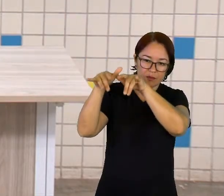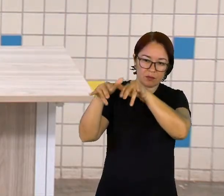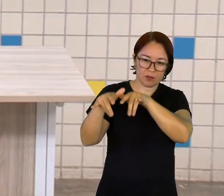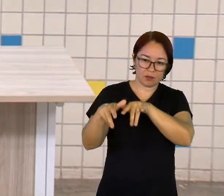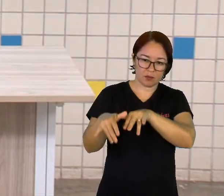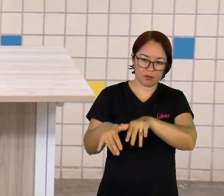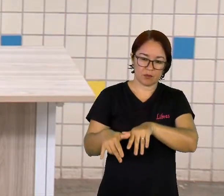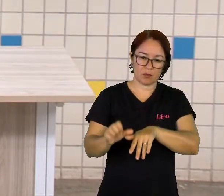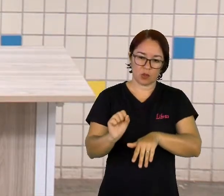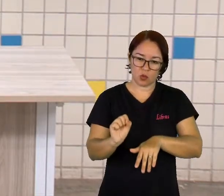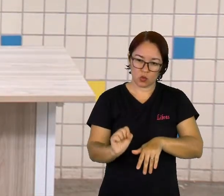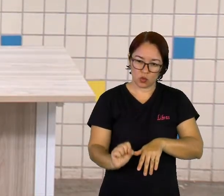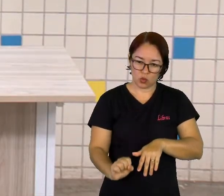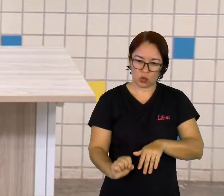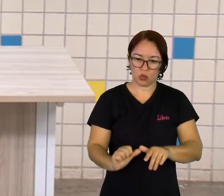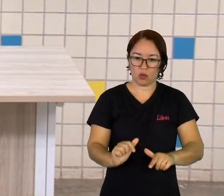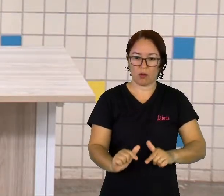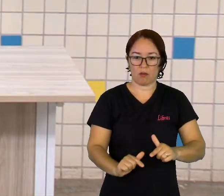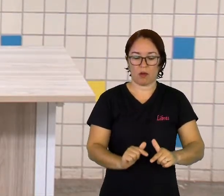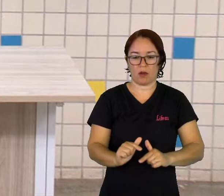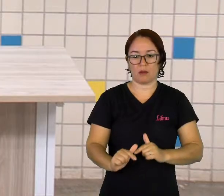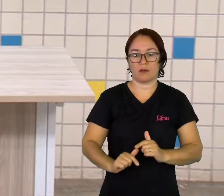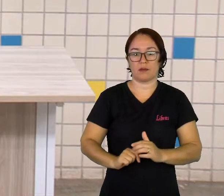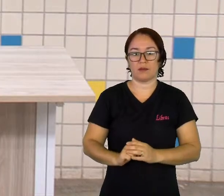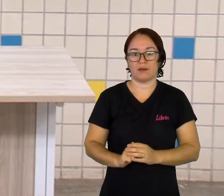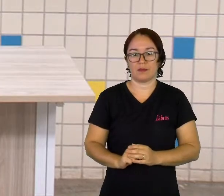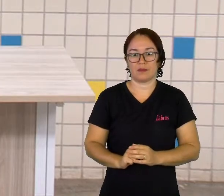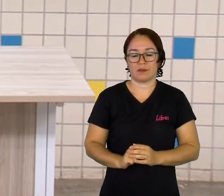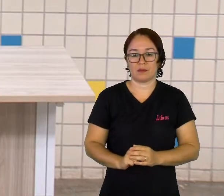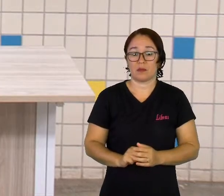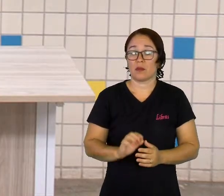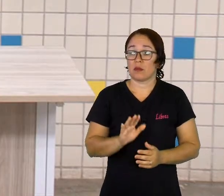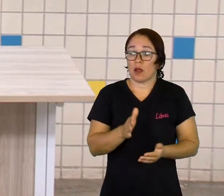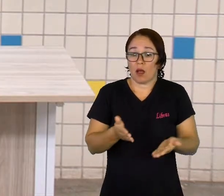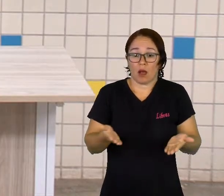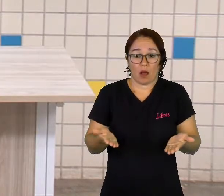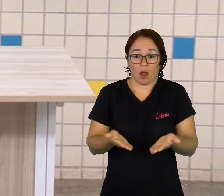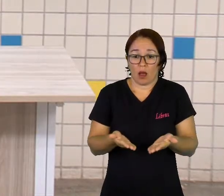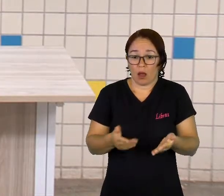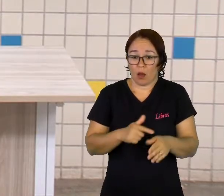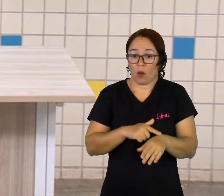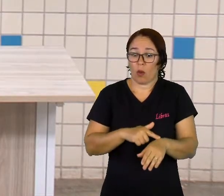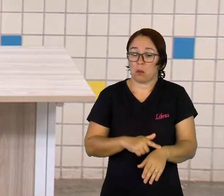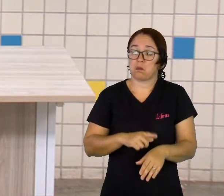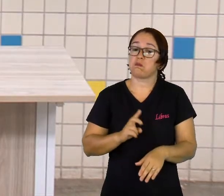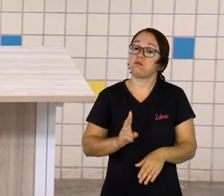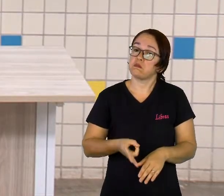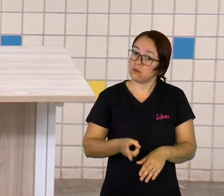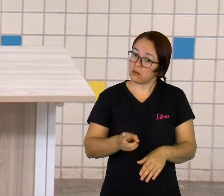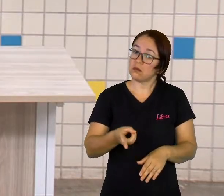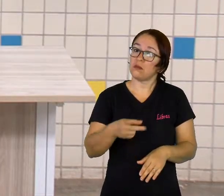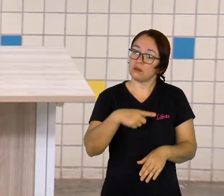do sudeste. Esse vetor migratório ainda existe, ou seja, ainda hoje, nós temos